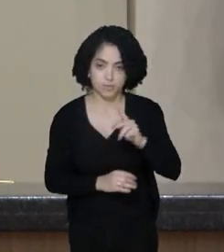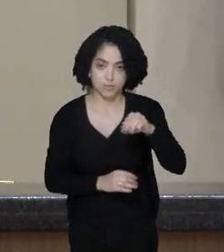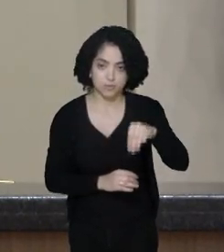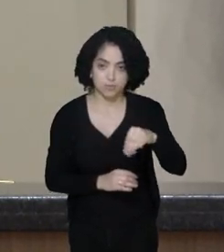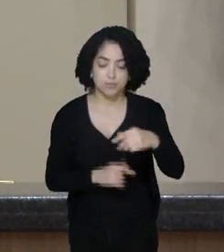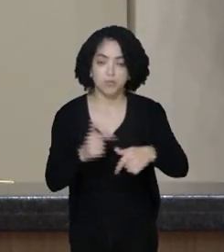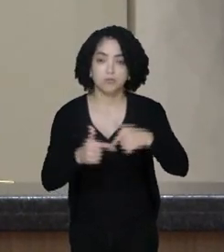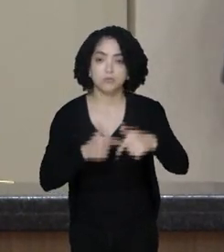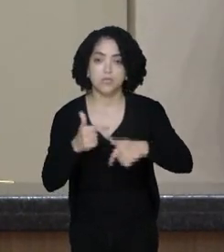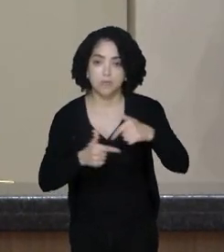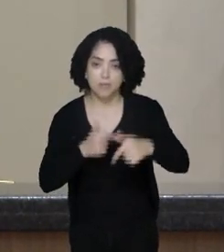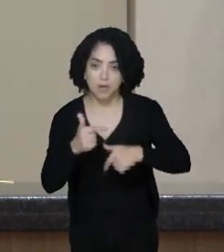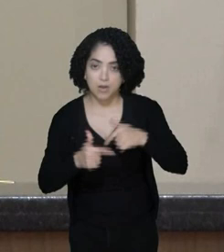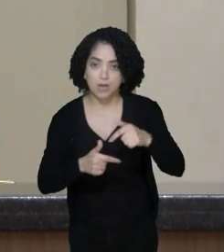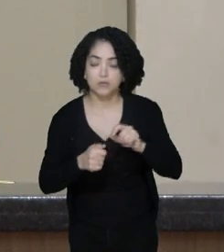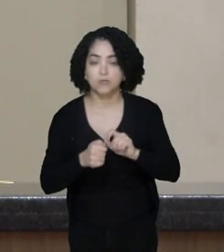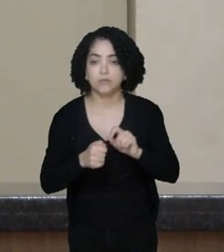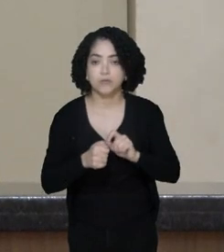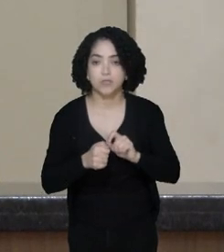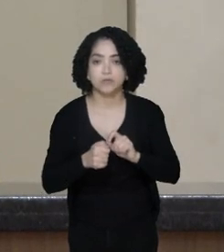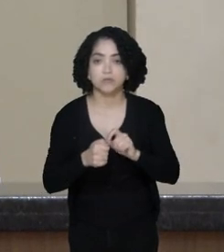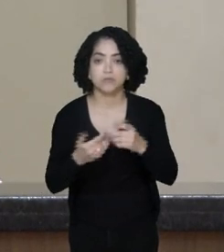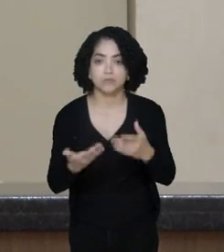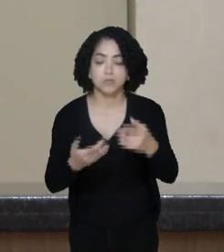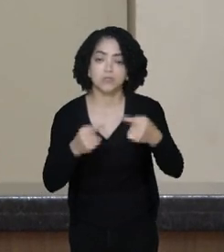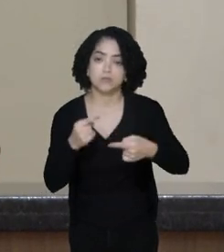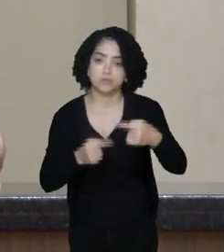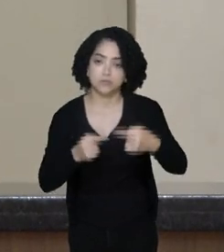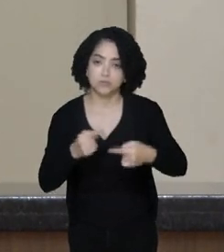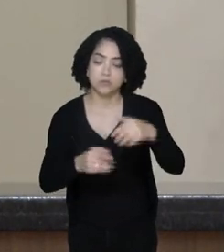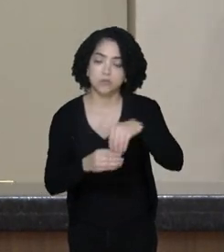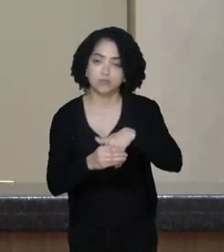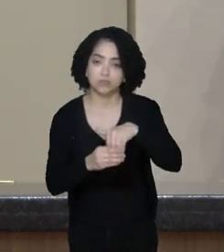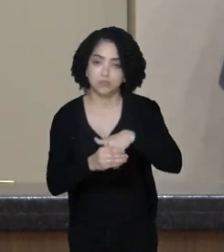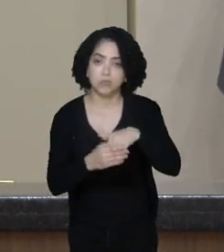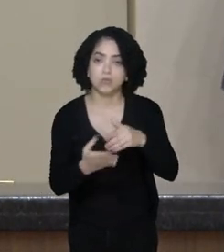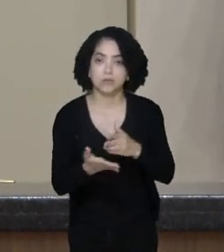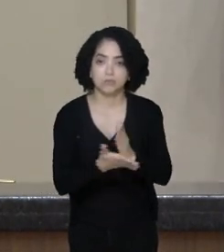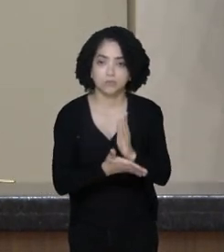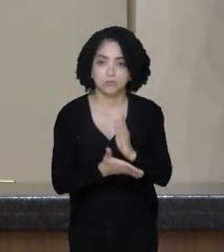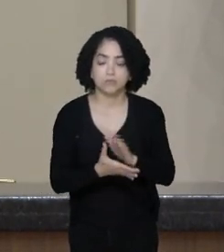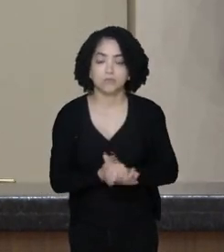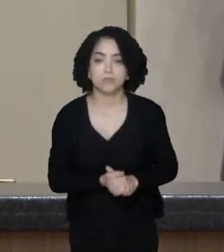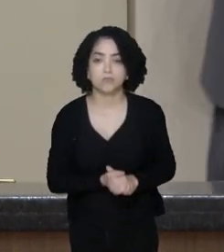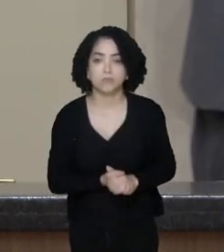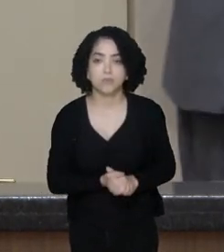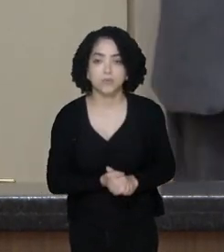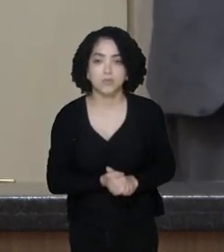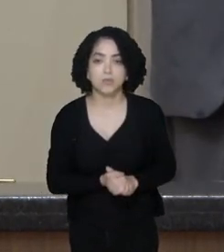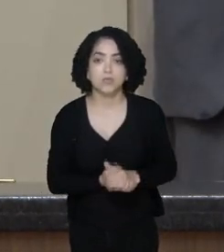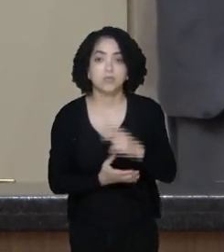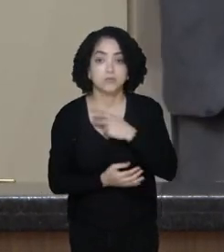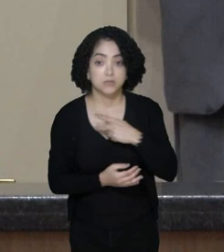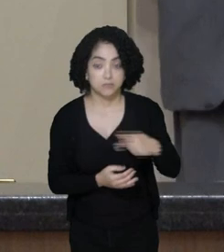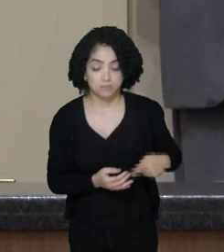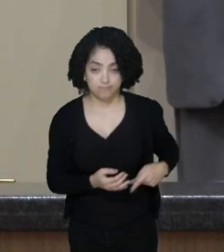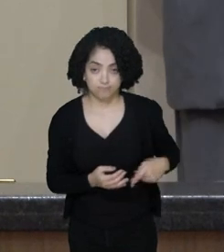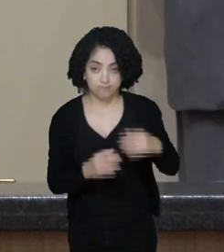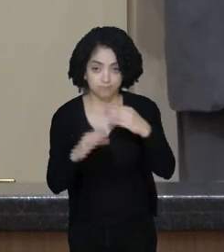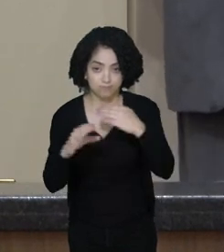serviços prestados à sociedade catarinense. Em discussão, não havendo votação, está aprovado. Esta presidência também